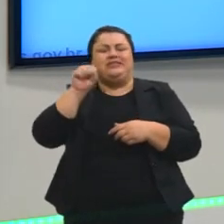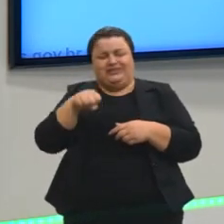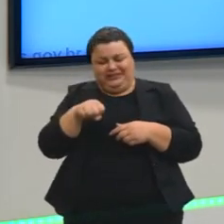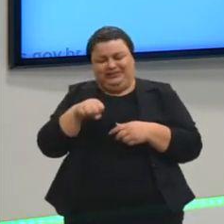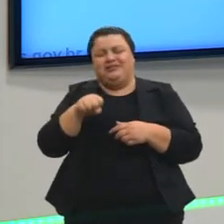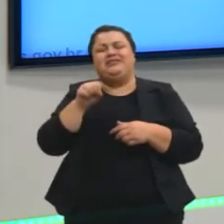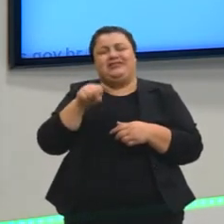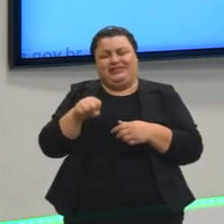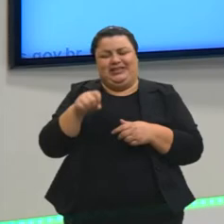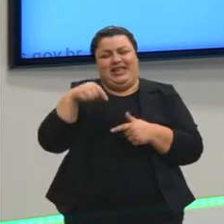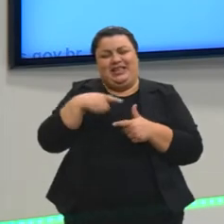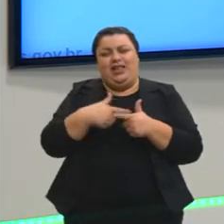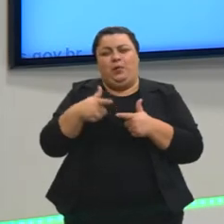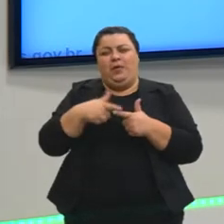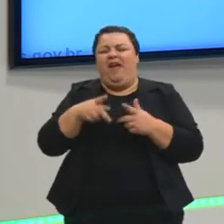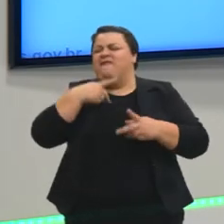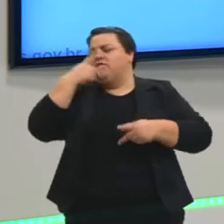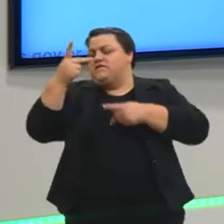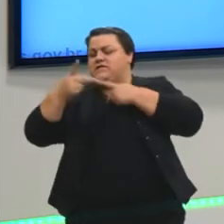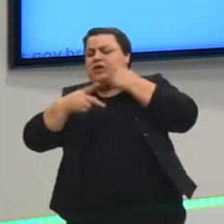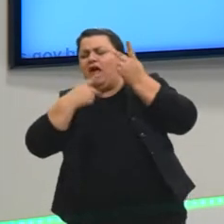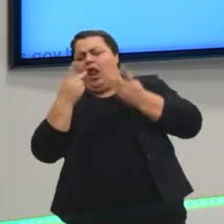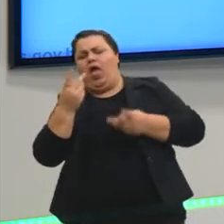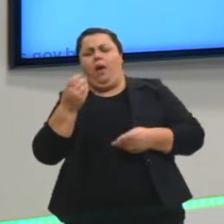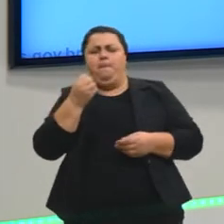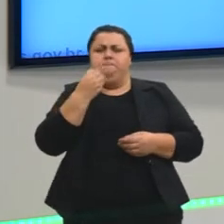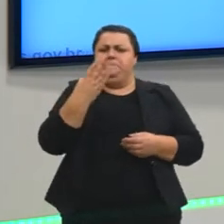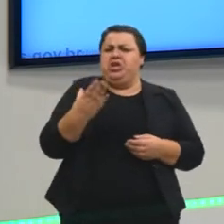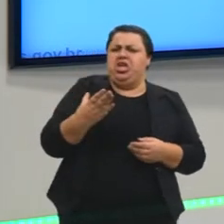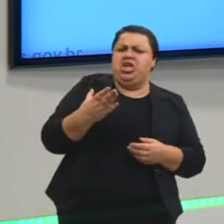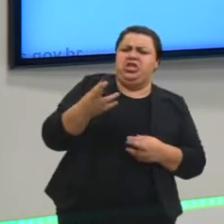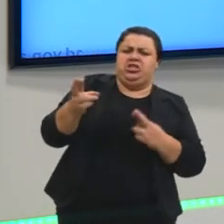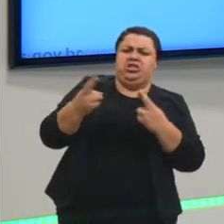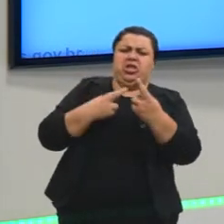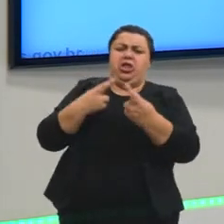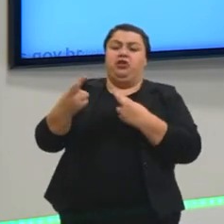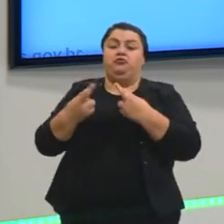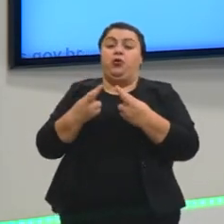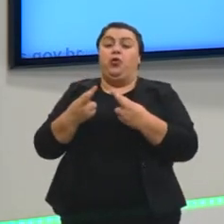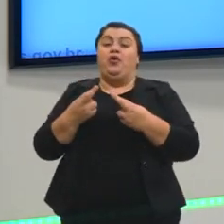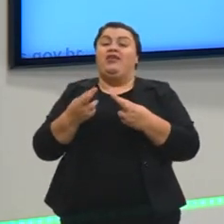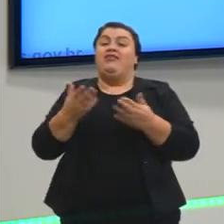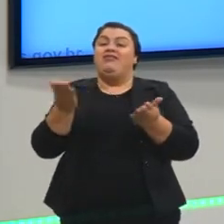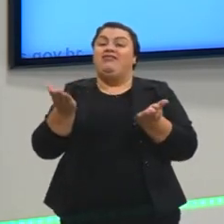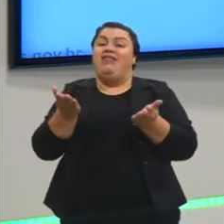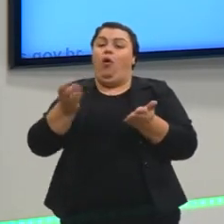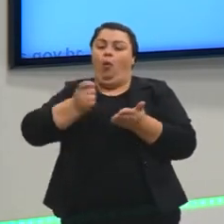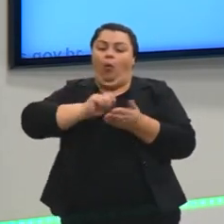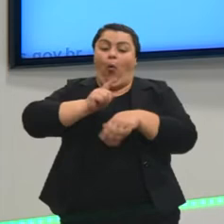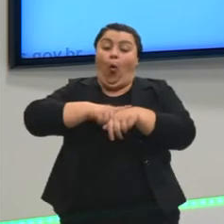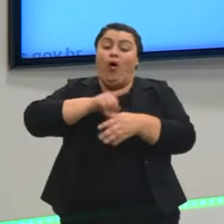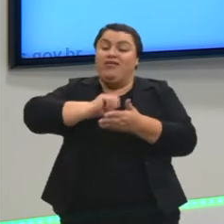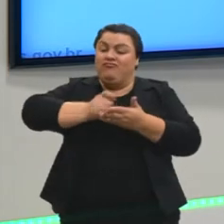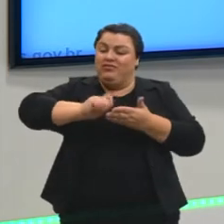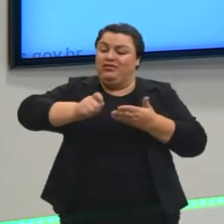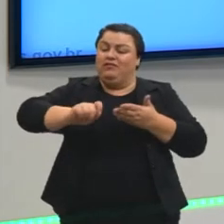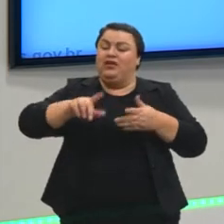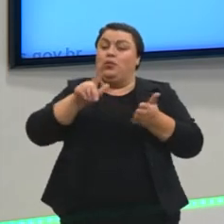com a galera. Fala super bem, se relaciona ali, defende o ponto e na hora de botar para o papel é diferente. Por quê?